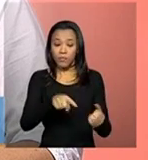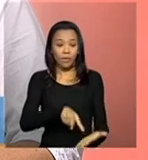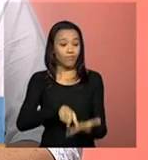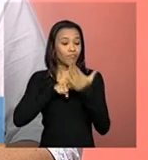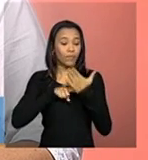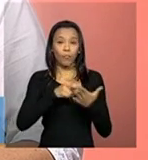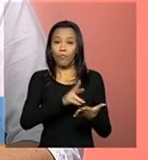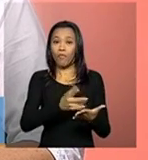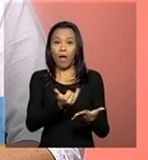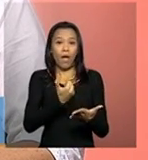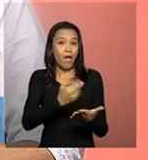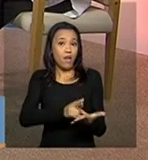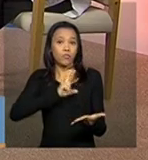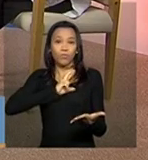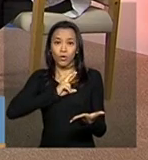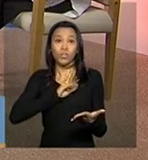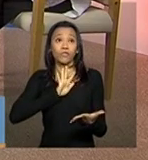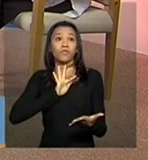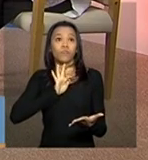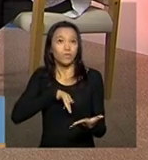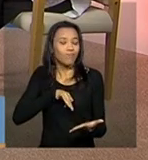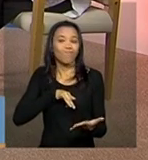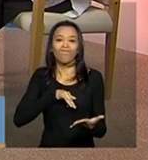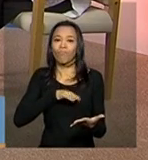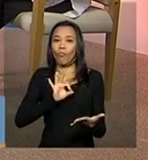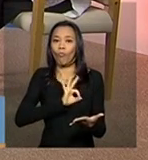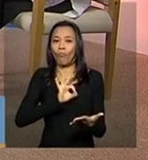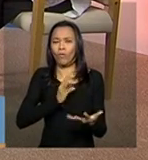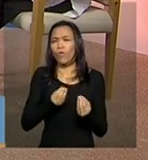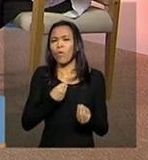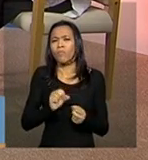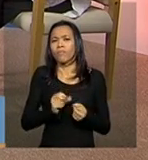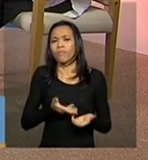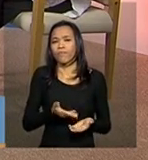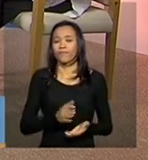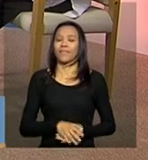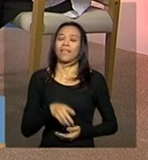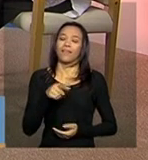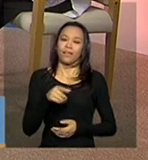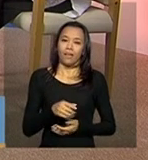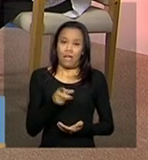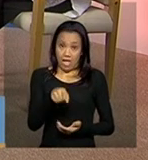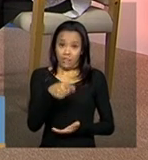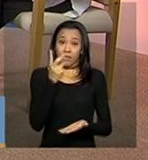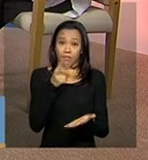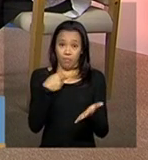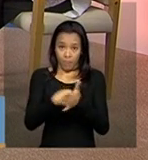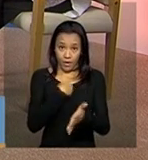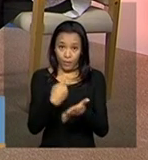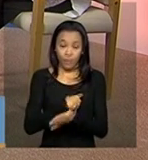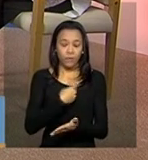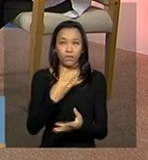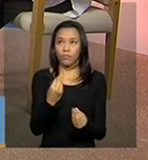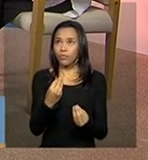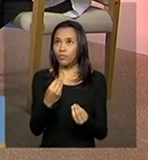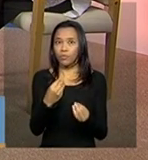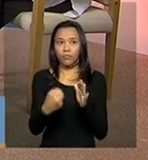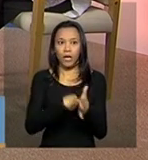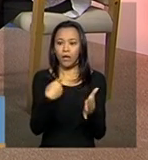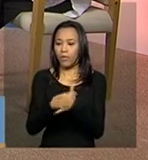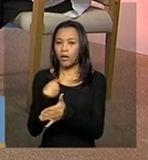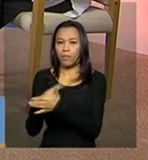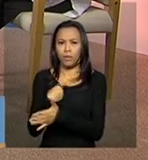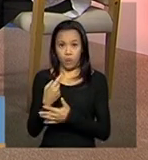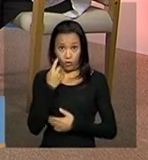finalizado? Olha, essa questão a gente recebe muito e quando a gente recebe as imagens